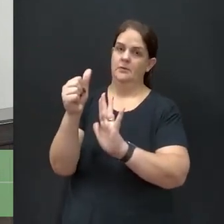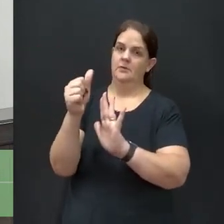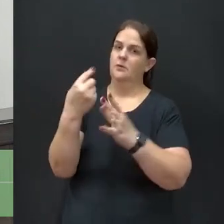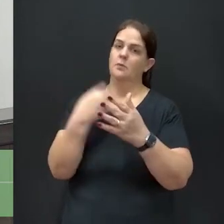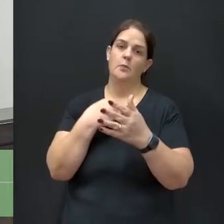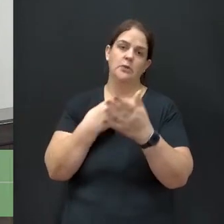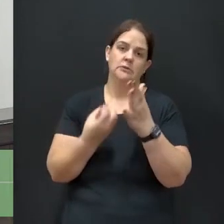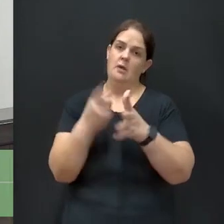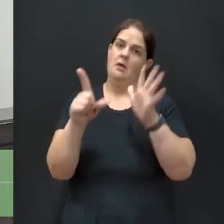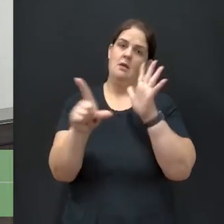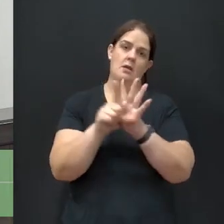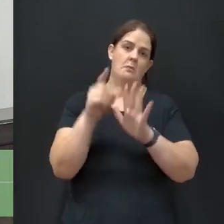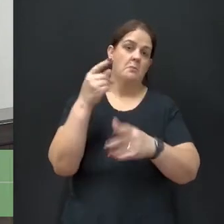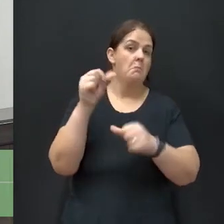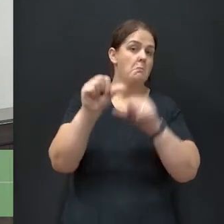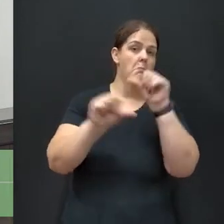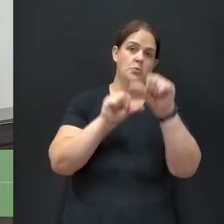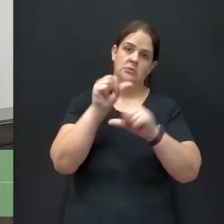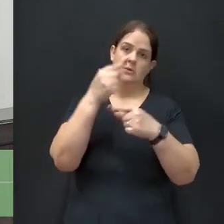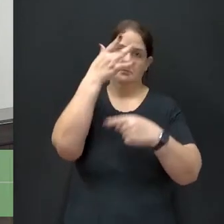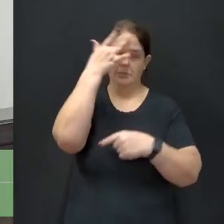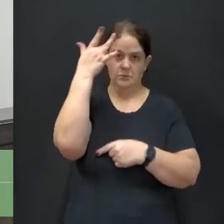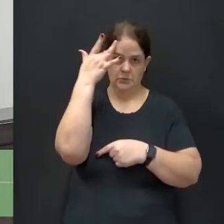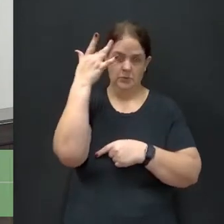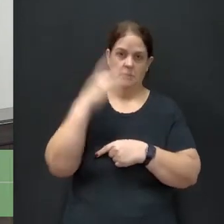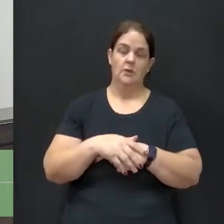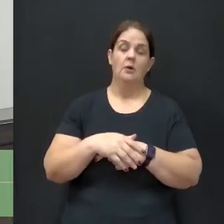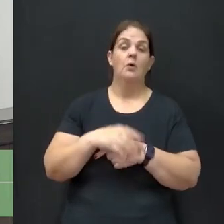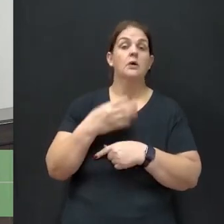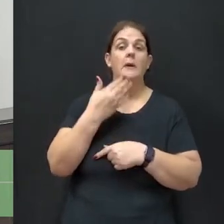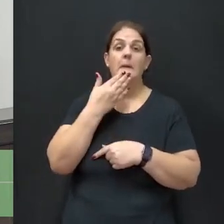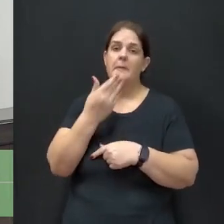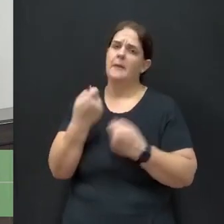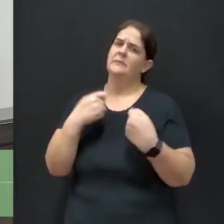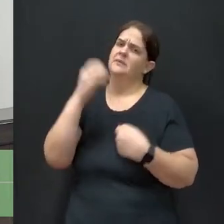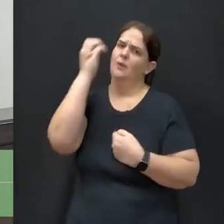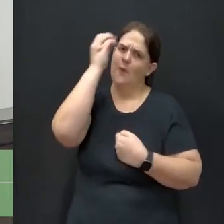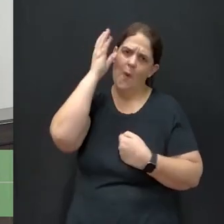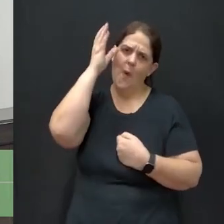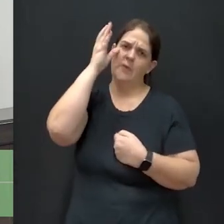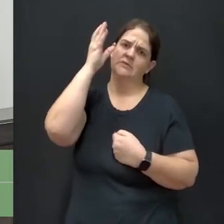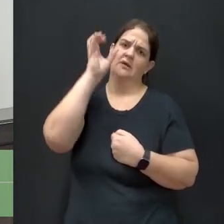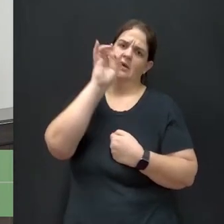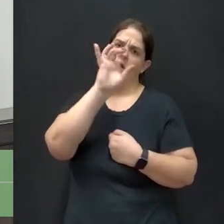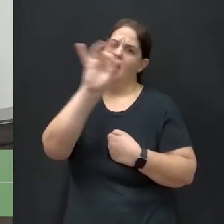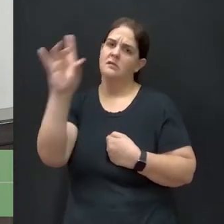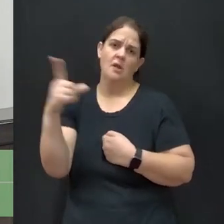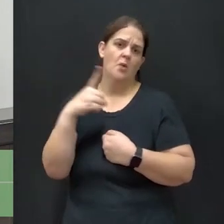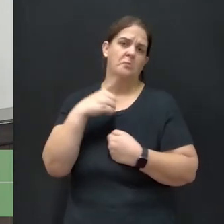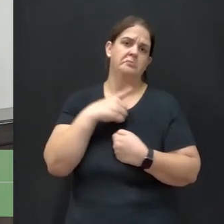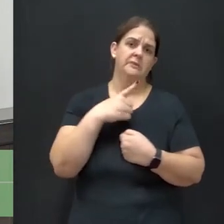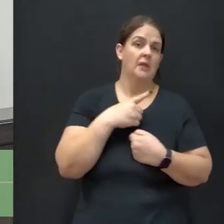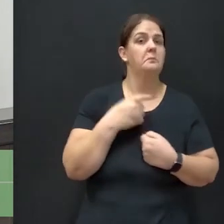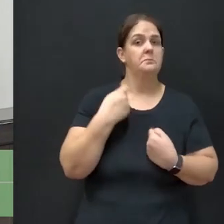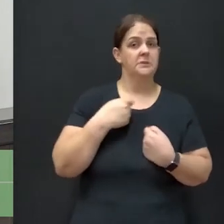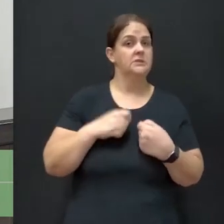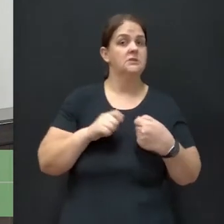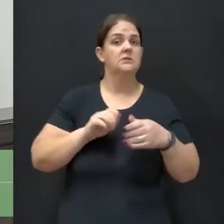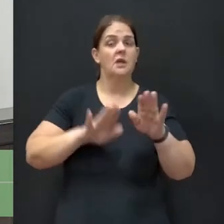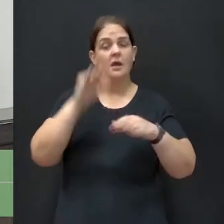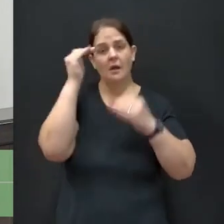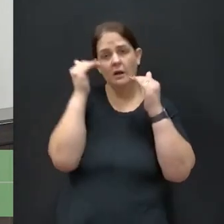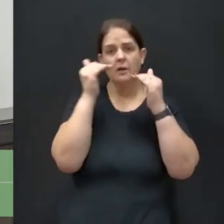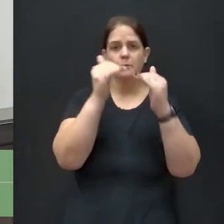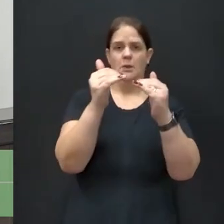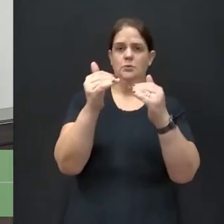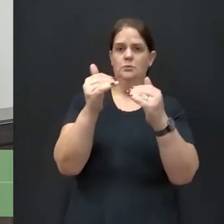para impedir essas pessoas. O que a gente pede enquanto não se regulamenta é que as pessoas tenham um pouco de consciência e cada um no seu quadrado para que o trânsito flua e não